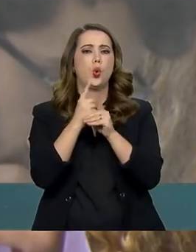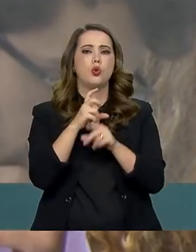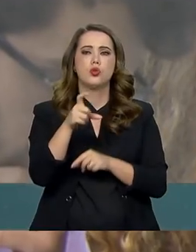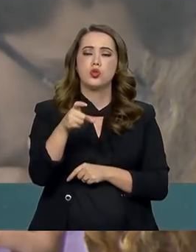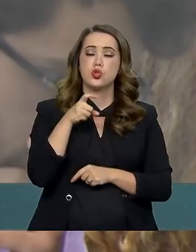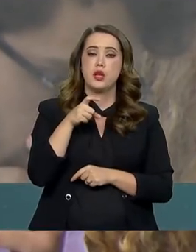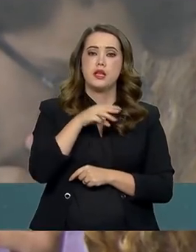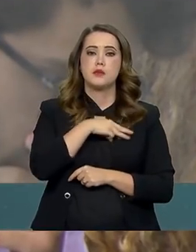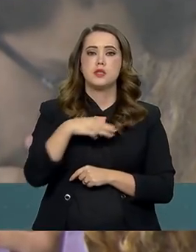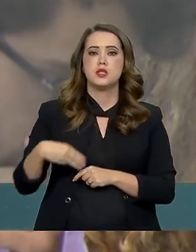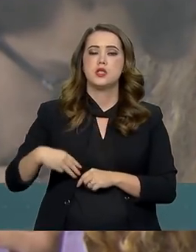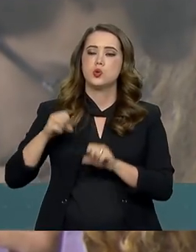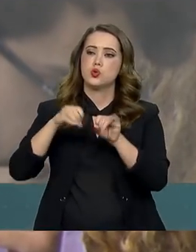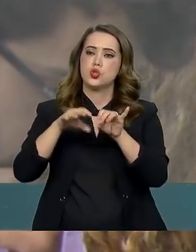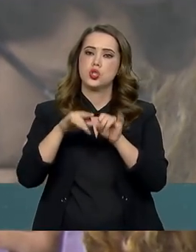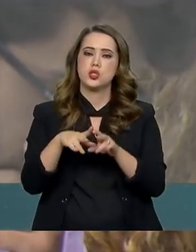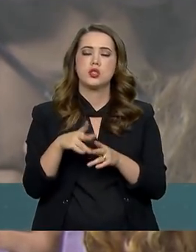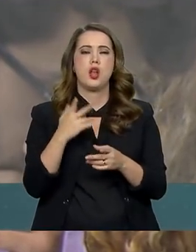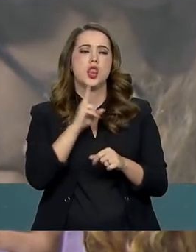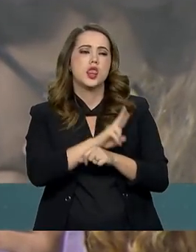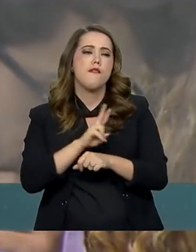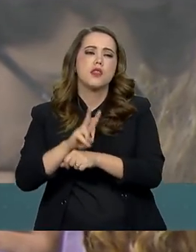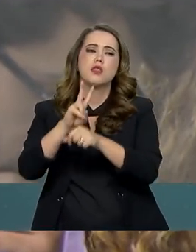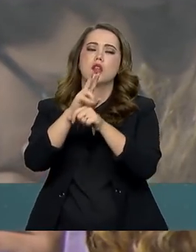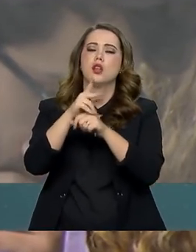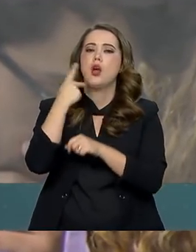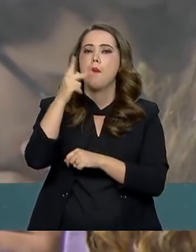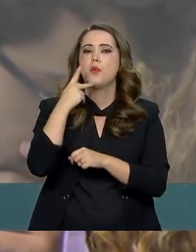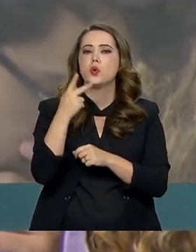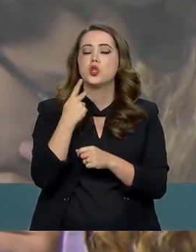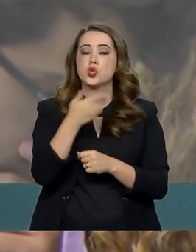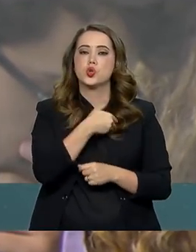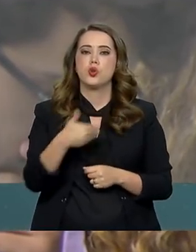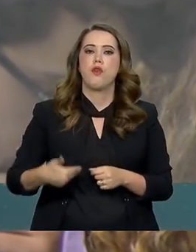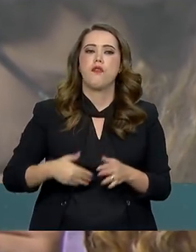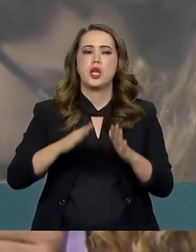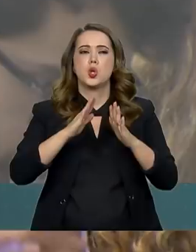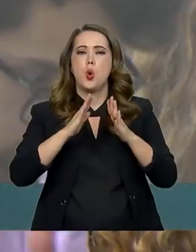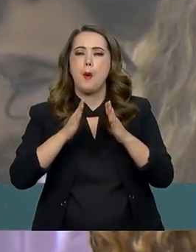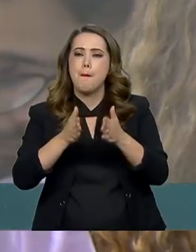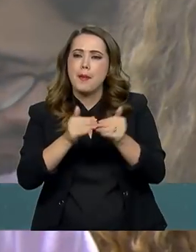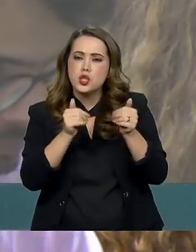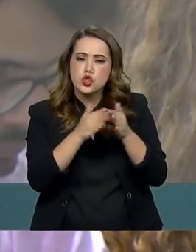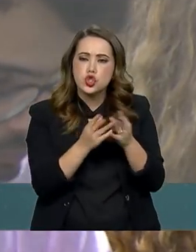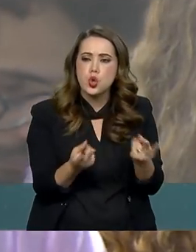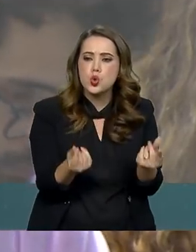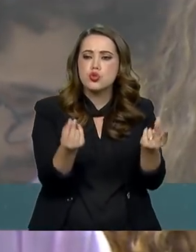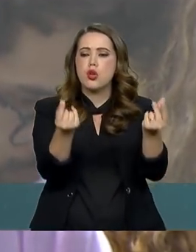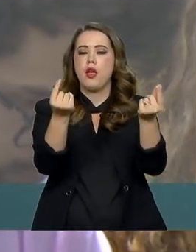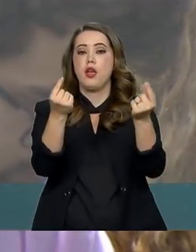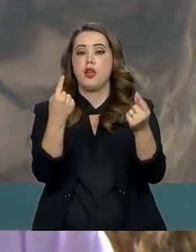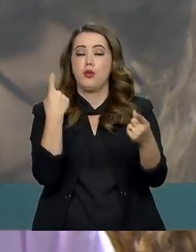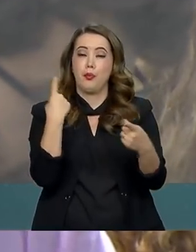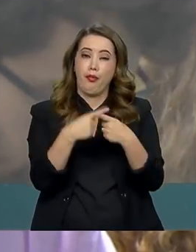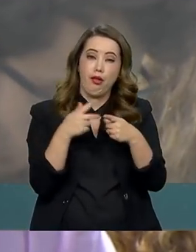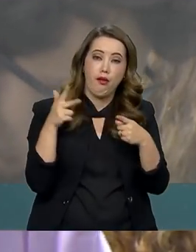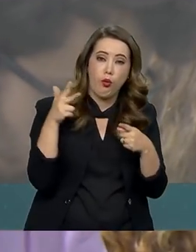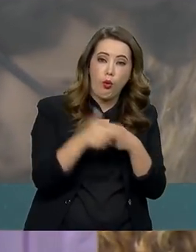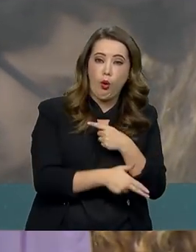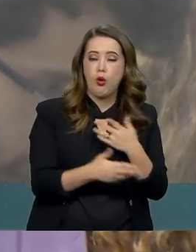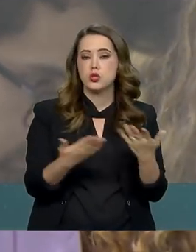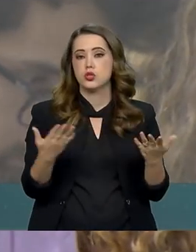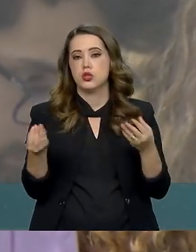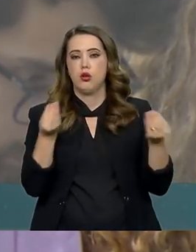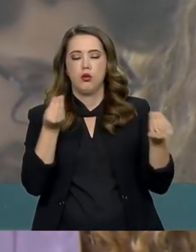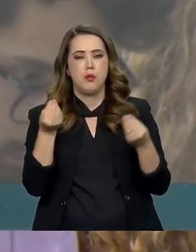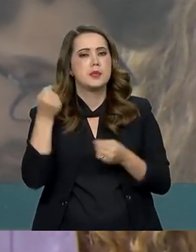Eles estão defendendo as políticas públicas, pedindo garantia de recursos, eles estão reclamando também de contingenciamento. Eu queria saber se